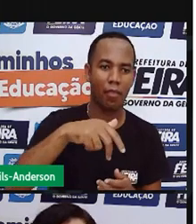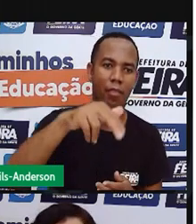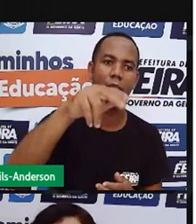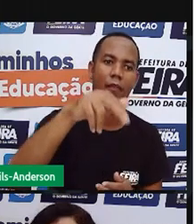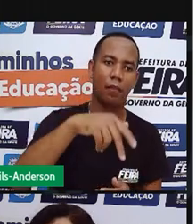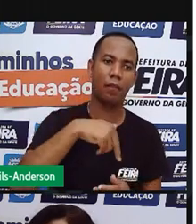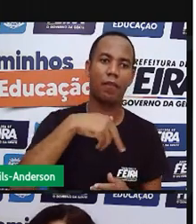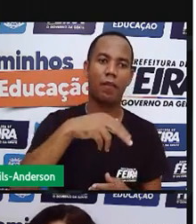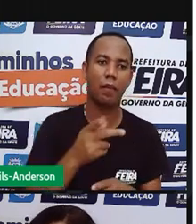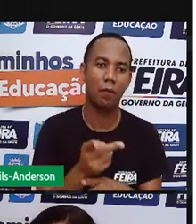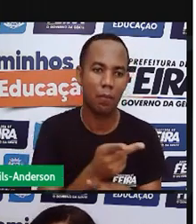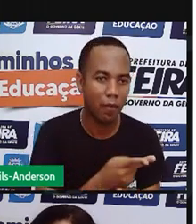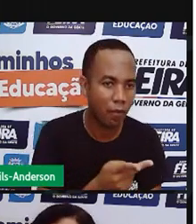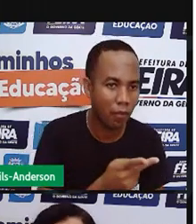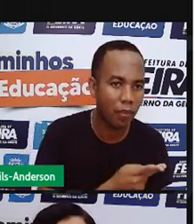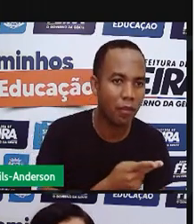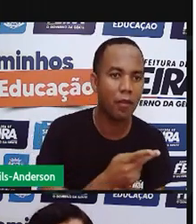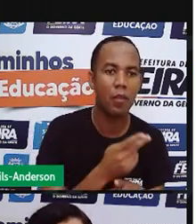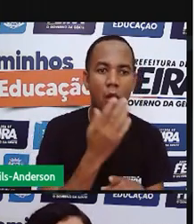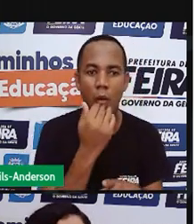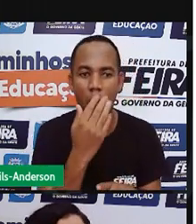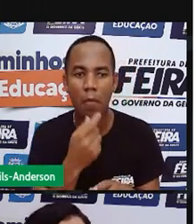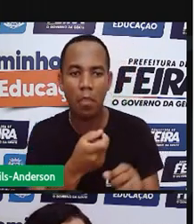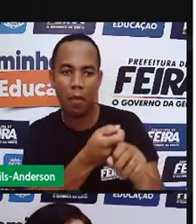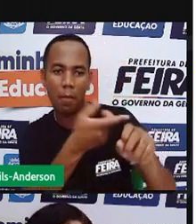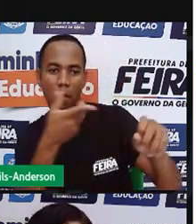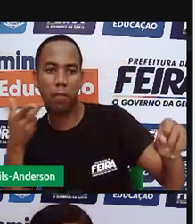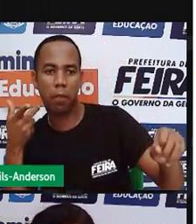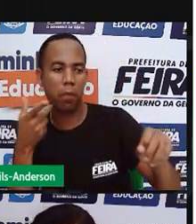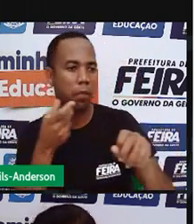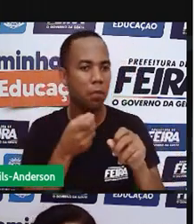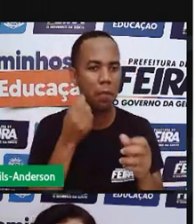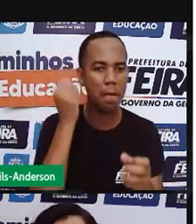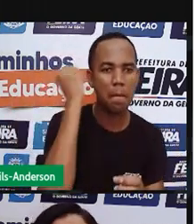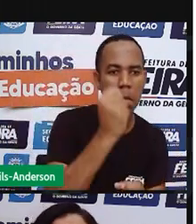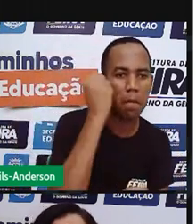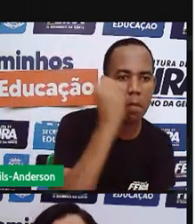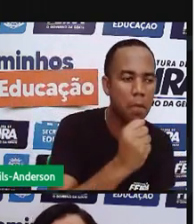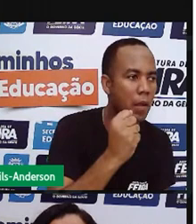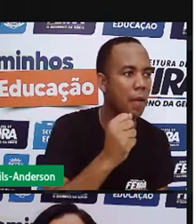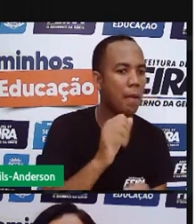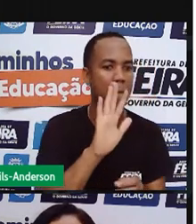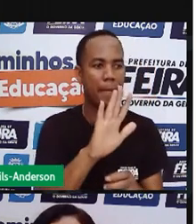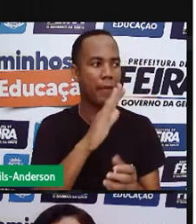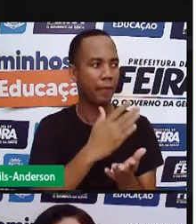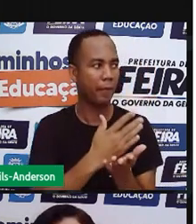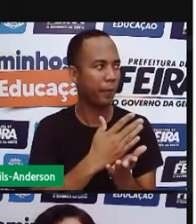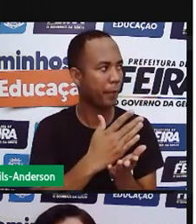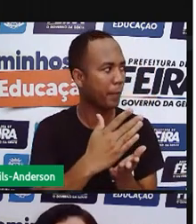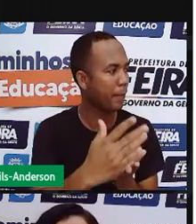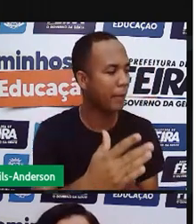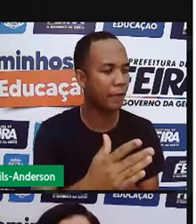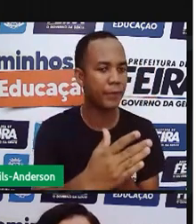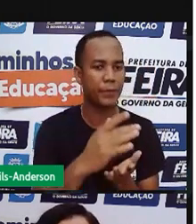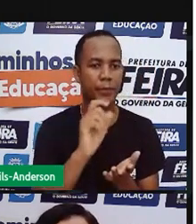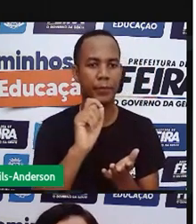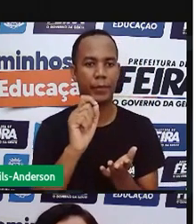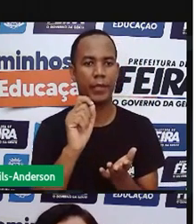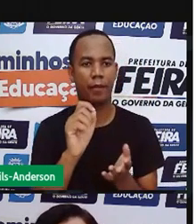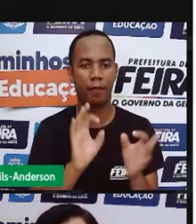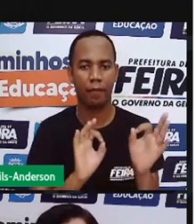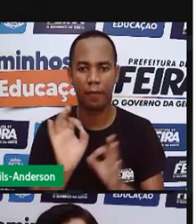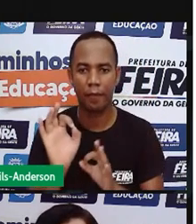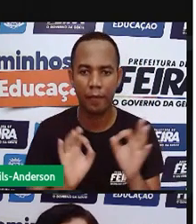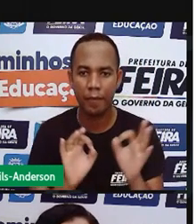pra cá procurando caça, né? Os animais que eles caçavam e começou a domesticar e criar